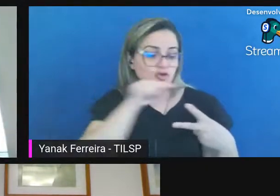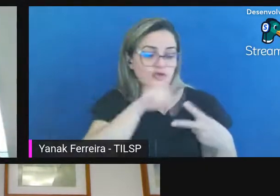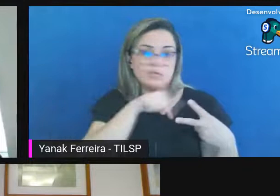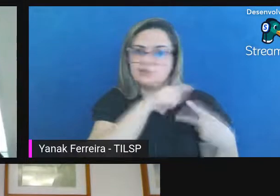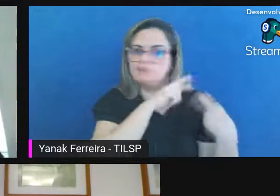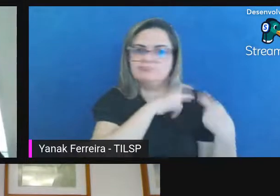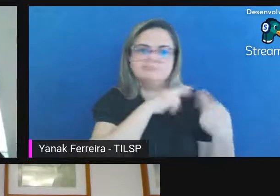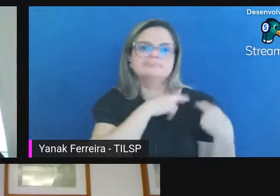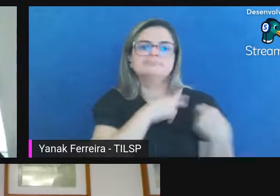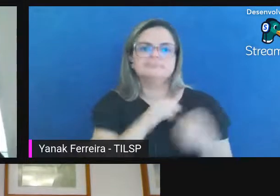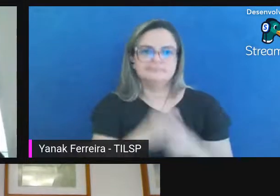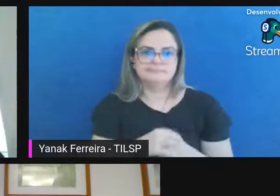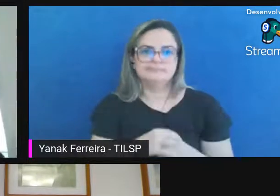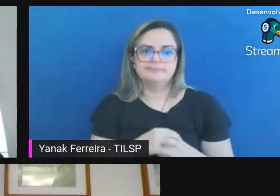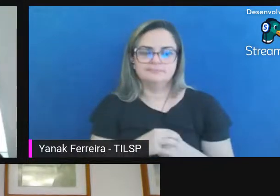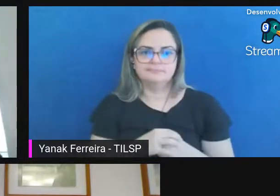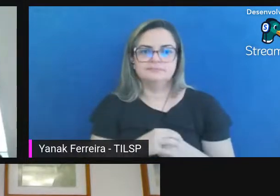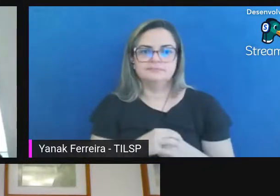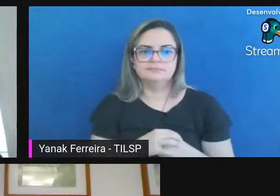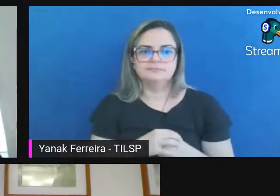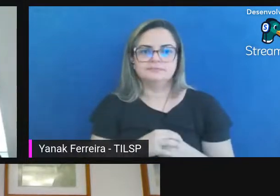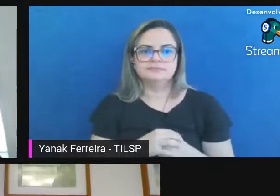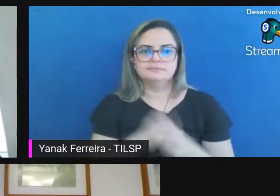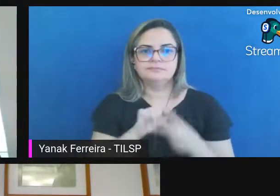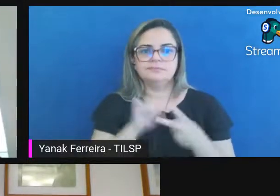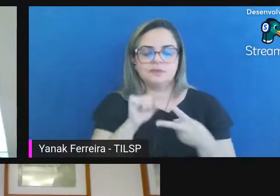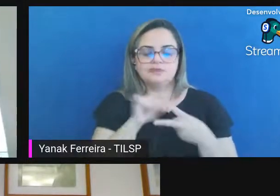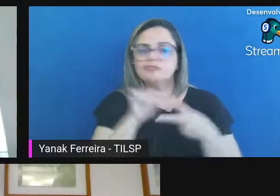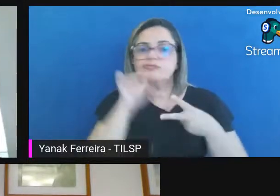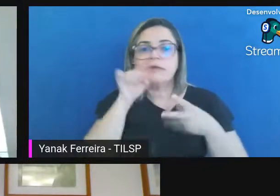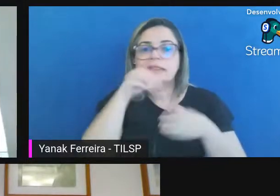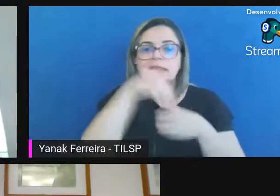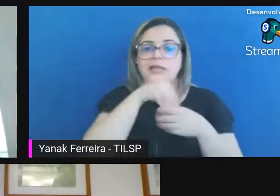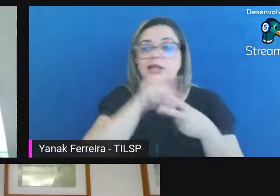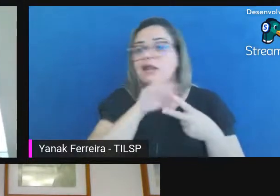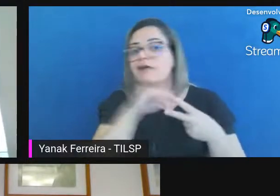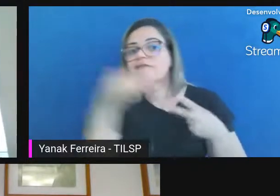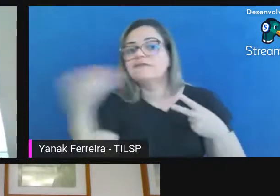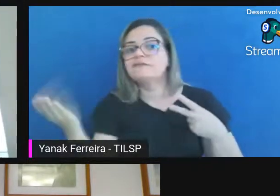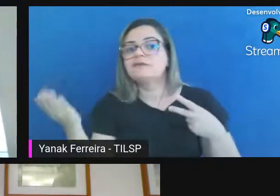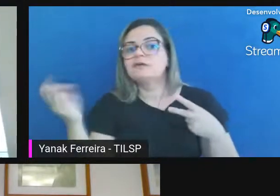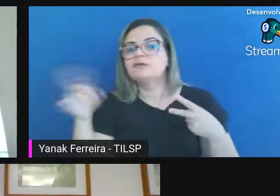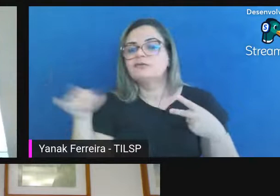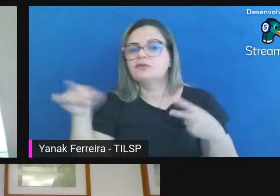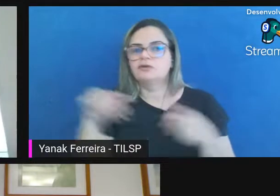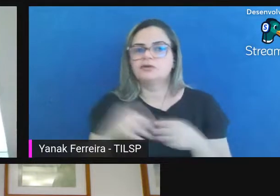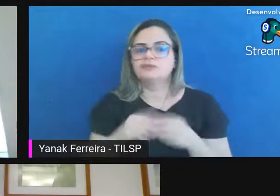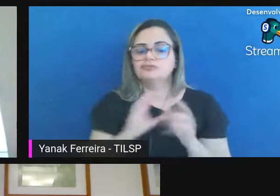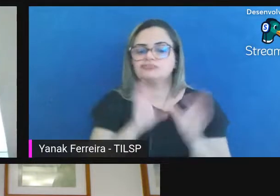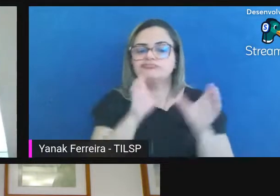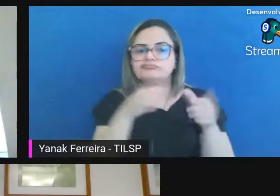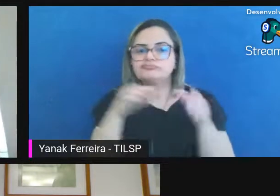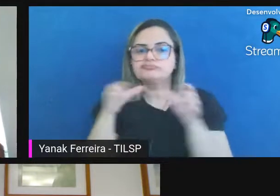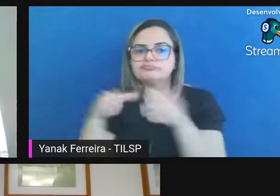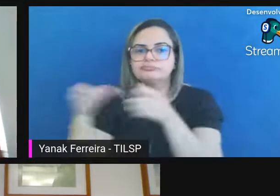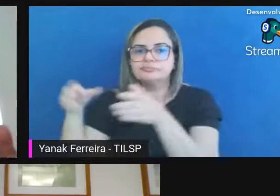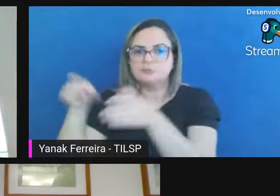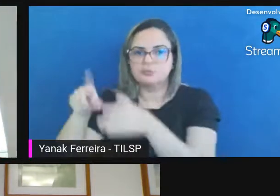acesso é lá fora na plataforma de acesso e difusão no terceiro pacote no DIP